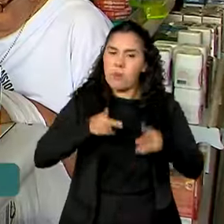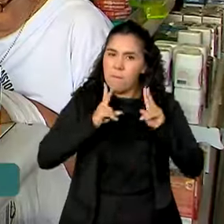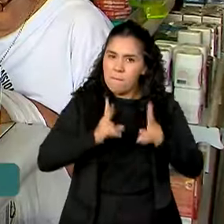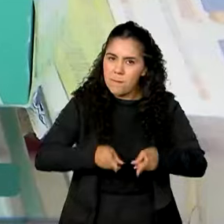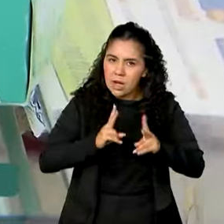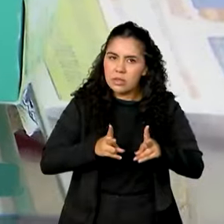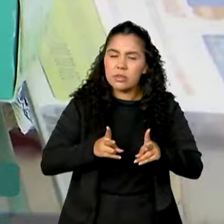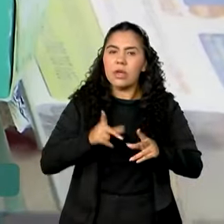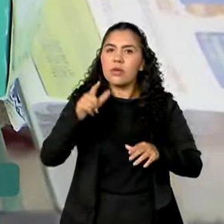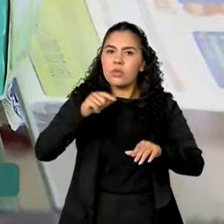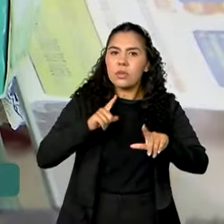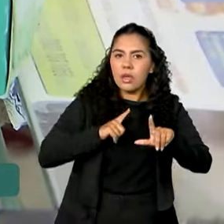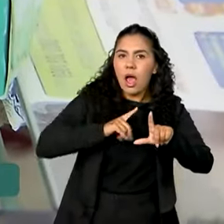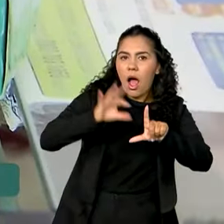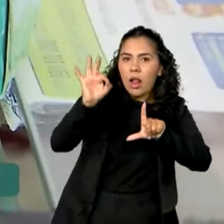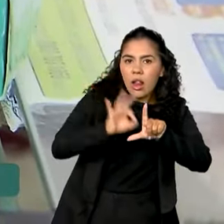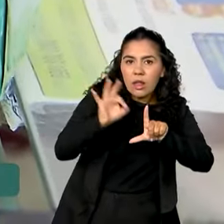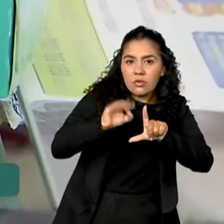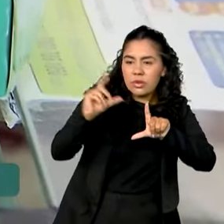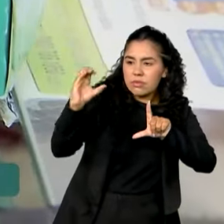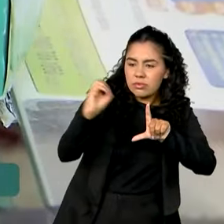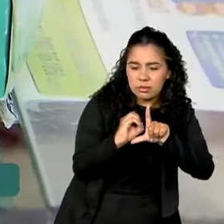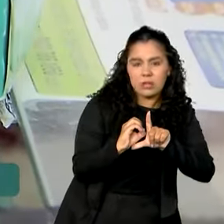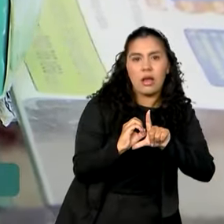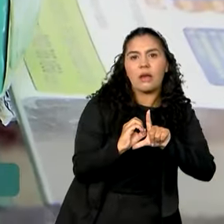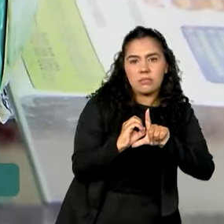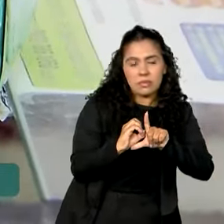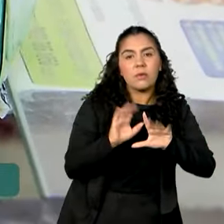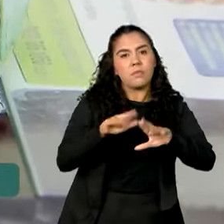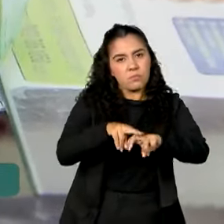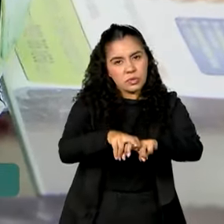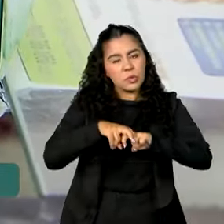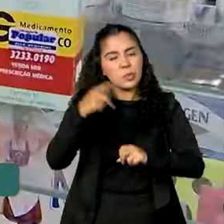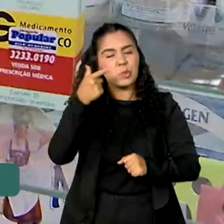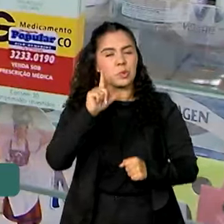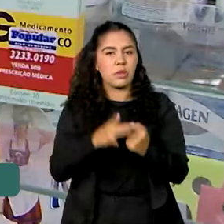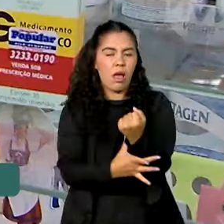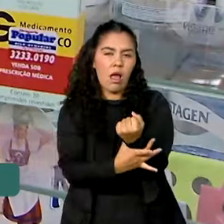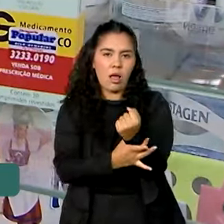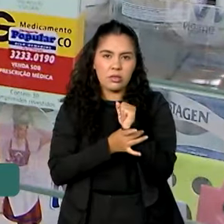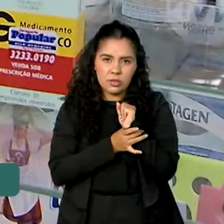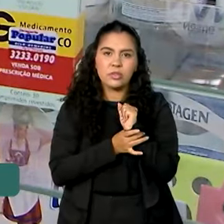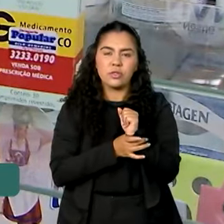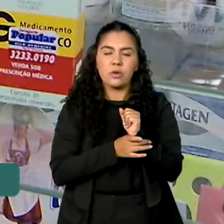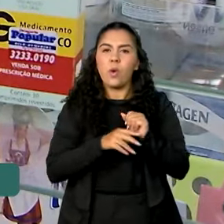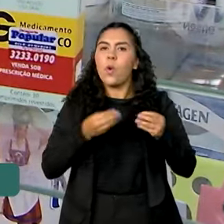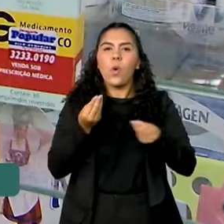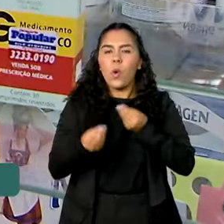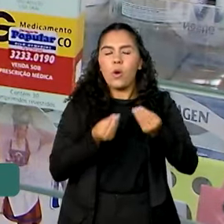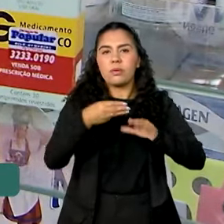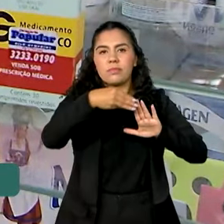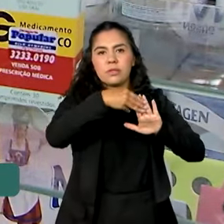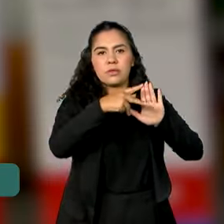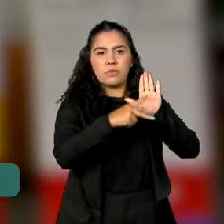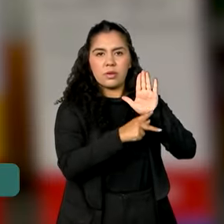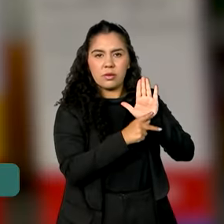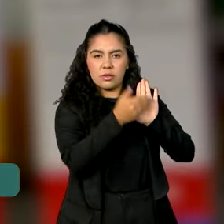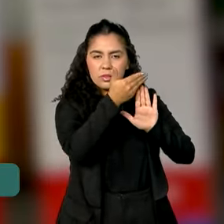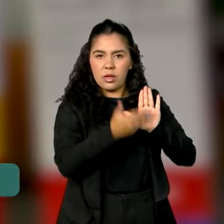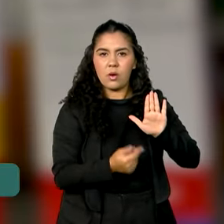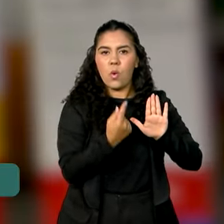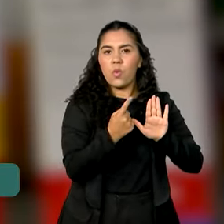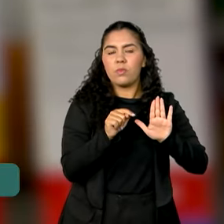alíquota zero para medicamentos importados. E isso ficou garantido pela medida provisória número 1271,